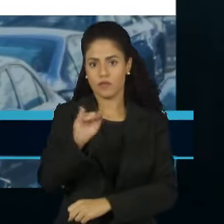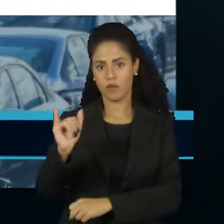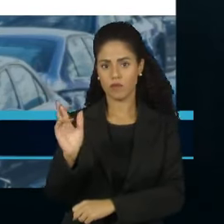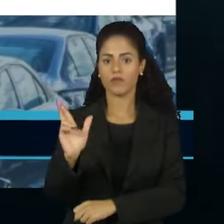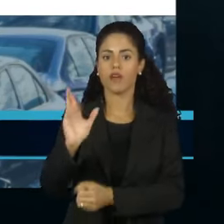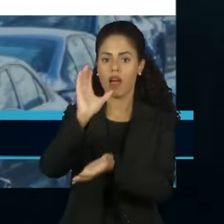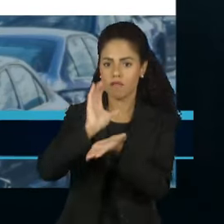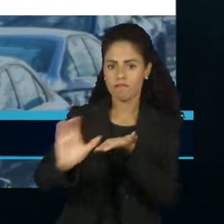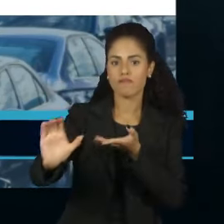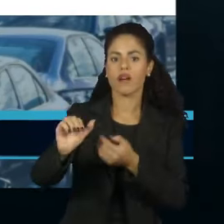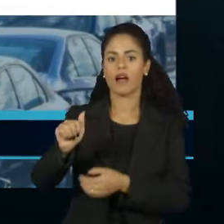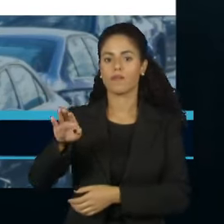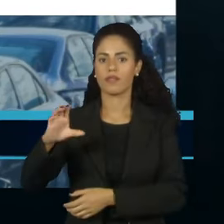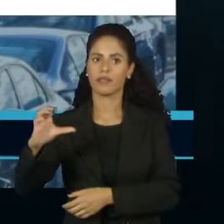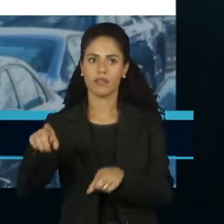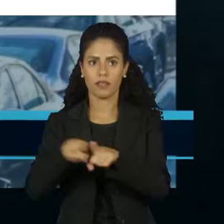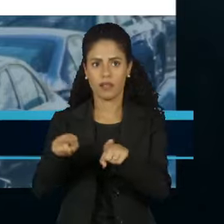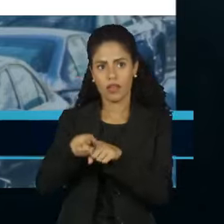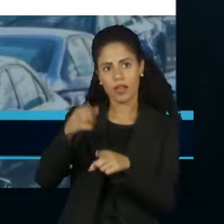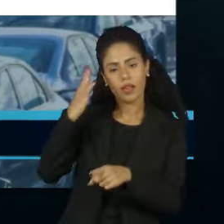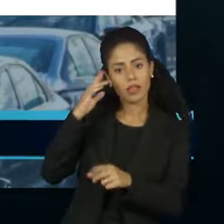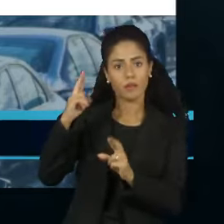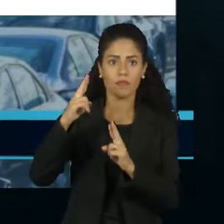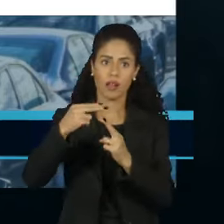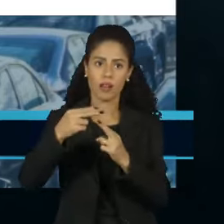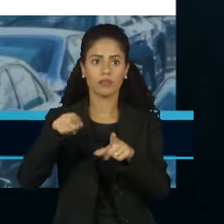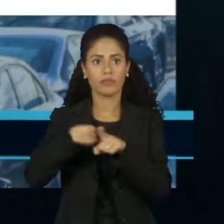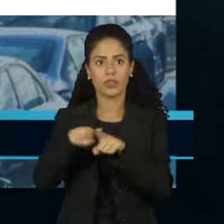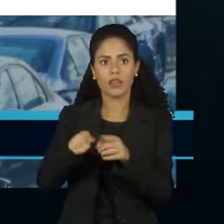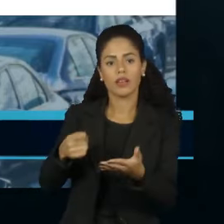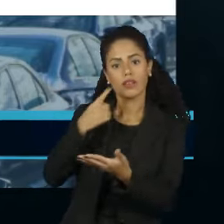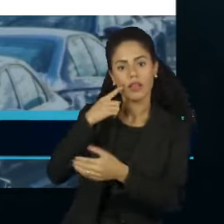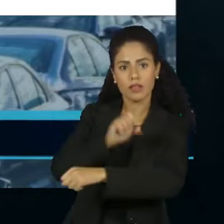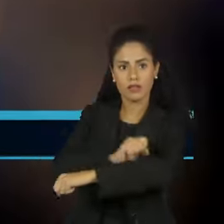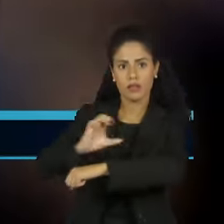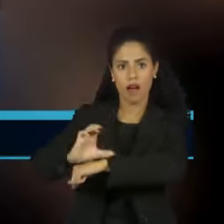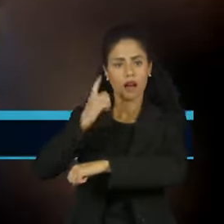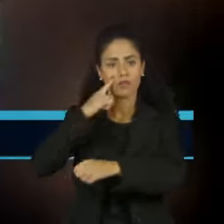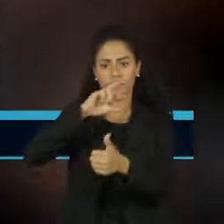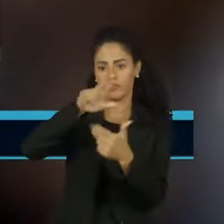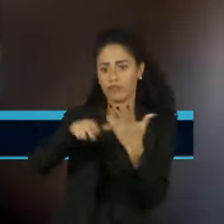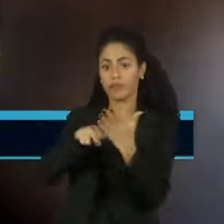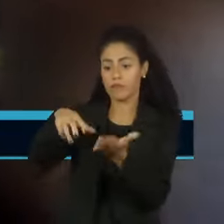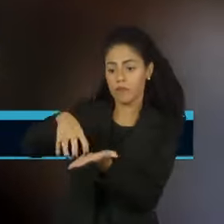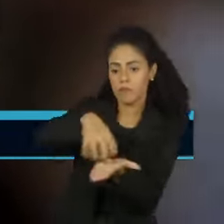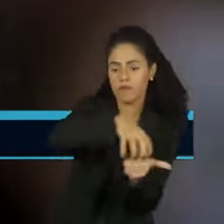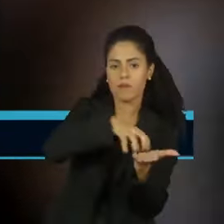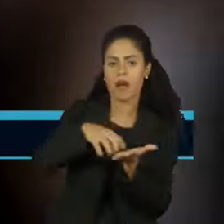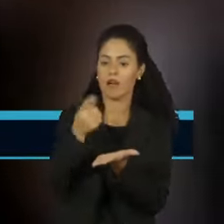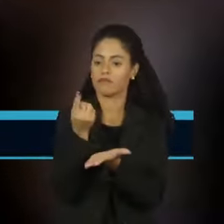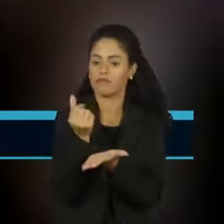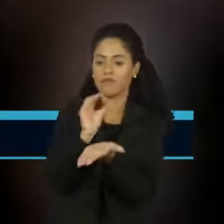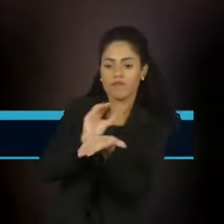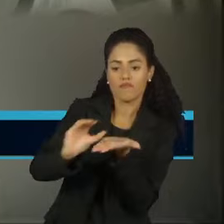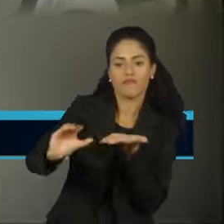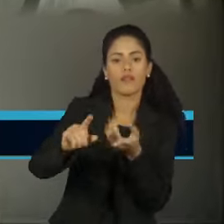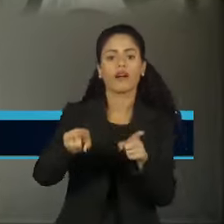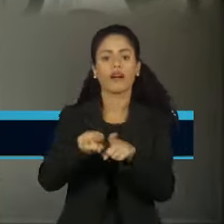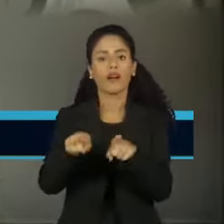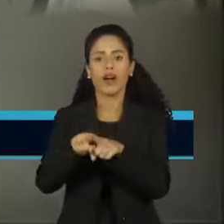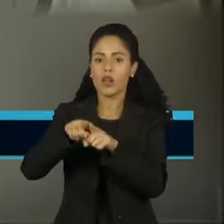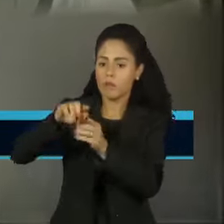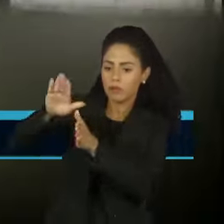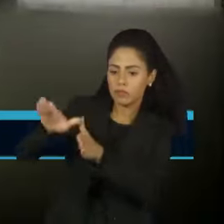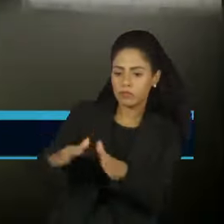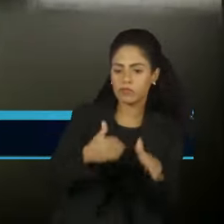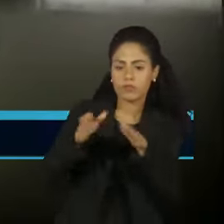fábricas de São Bernardo, Taubaté, São Carlos e São José dos Pinhais, no Paraná. Os recursos prevêem investimentos para a fabricação